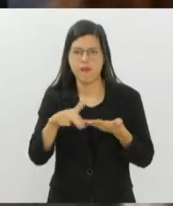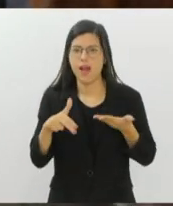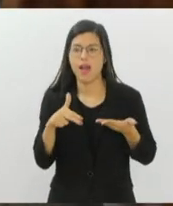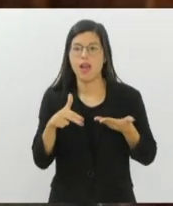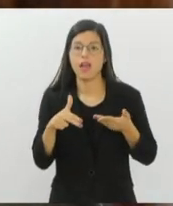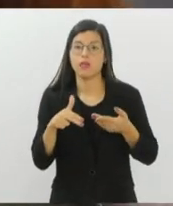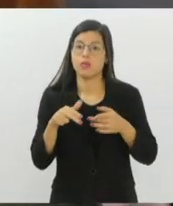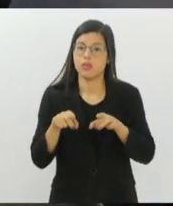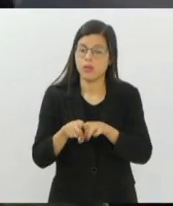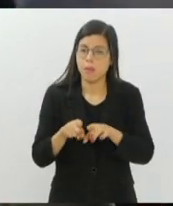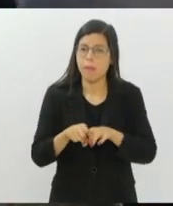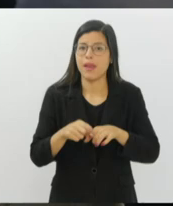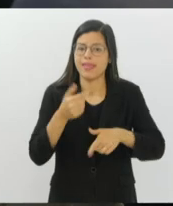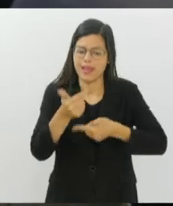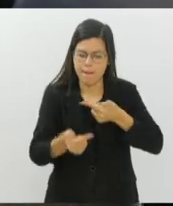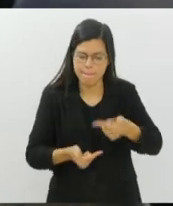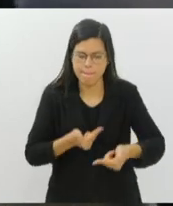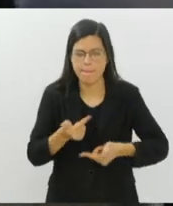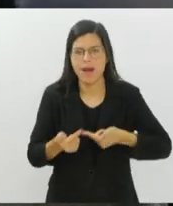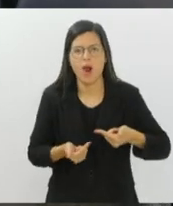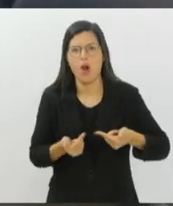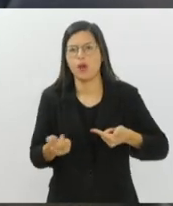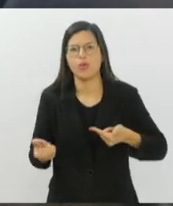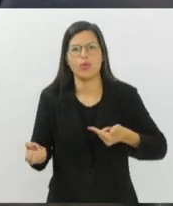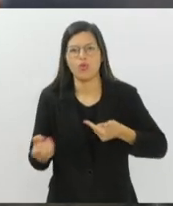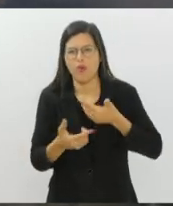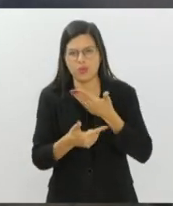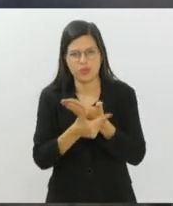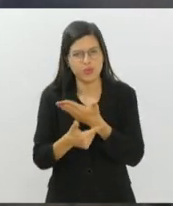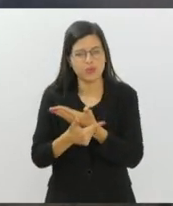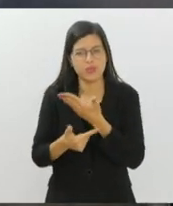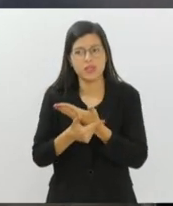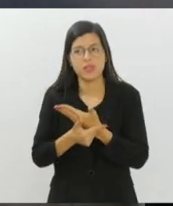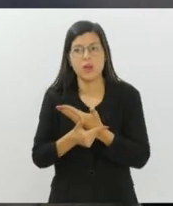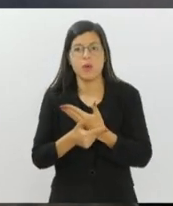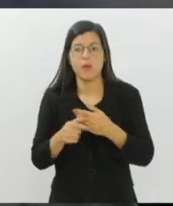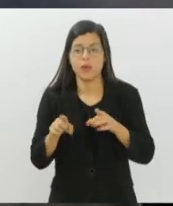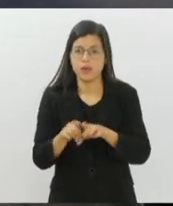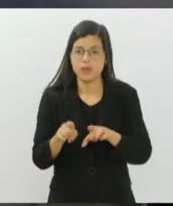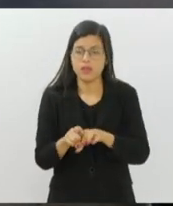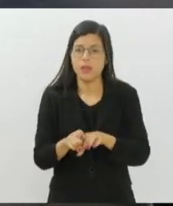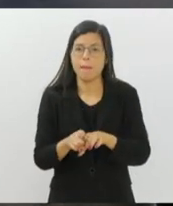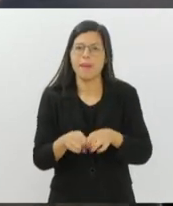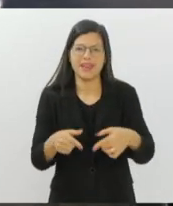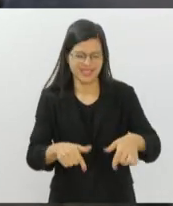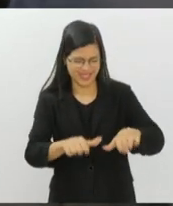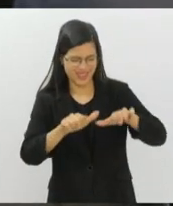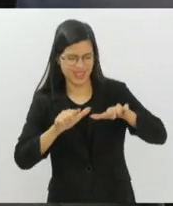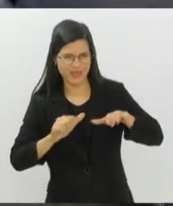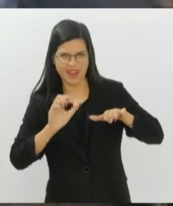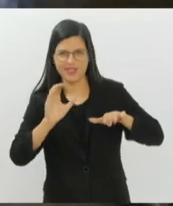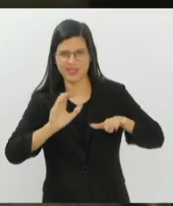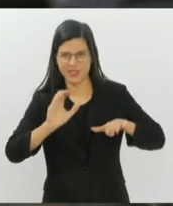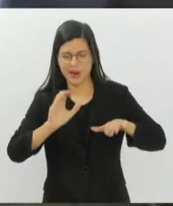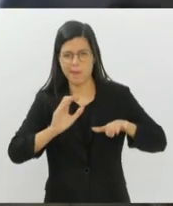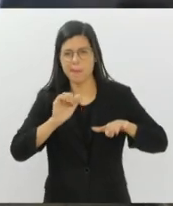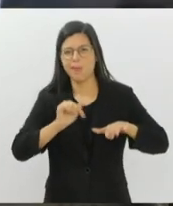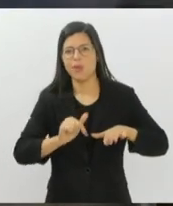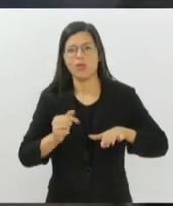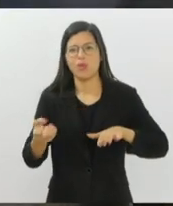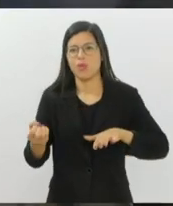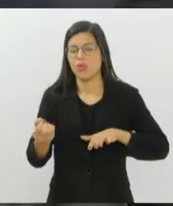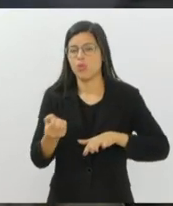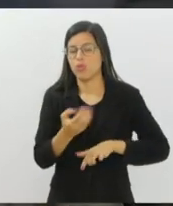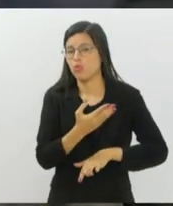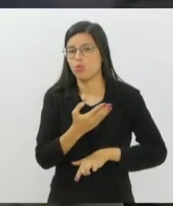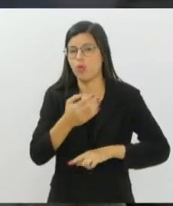de trabalho, de empregos, novas competências, mas também a geração de crédito de carbono, a geração de novos recursos